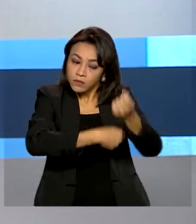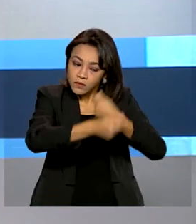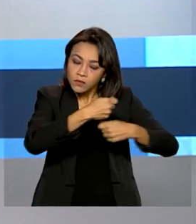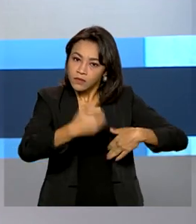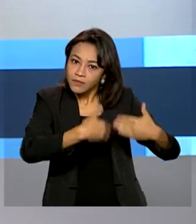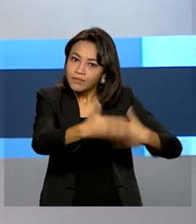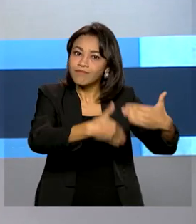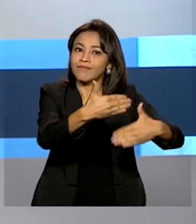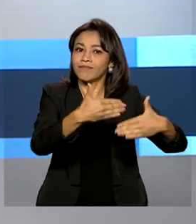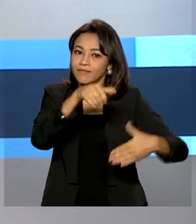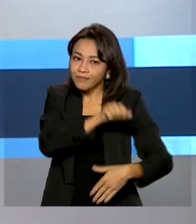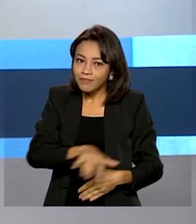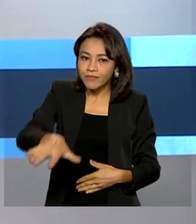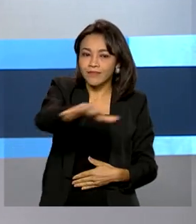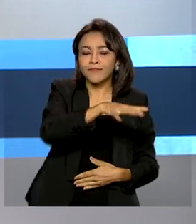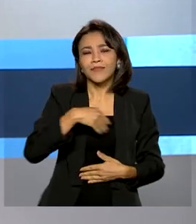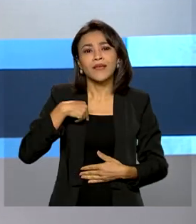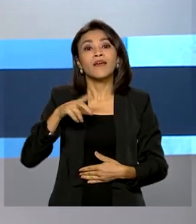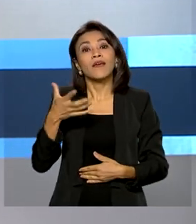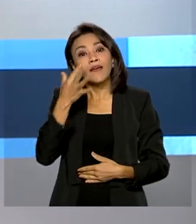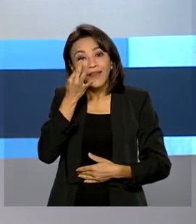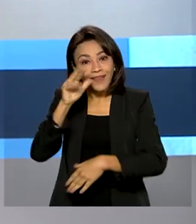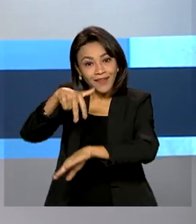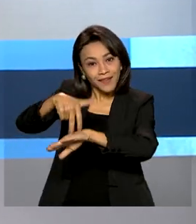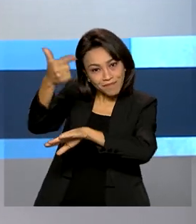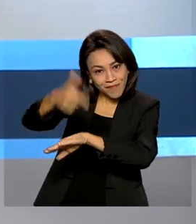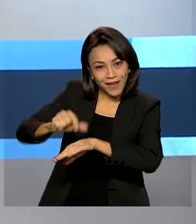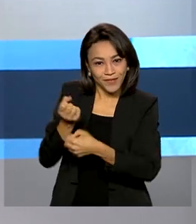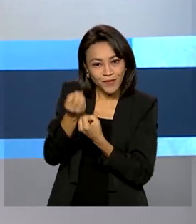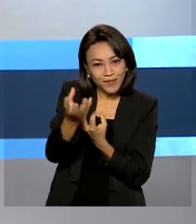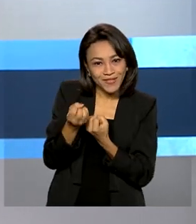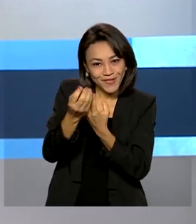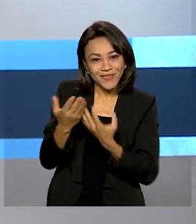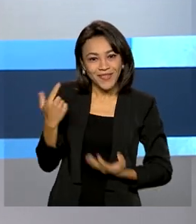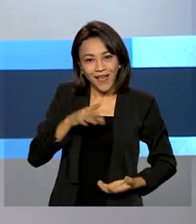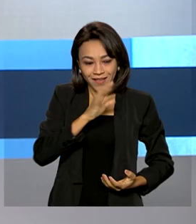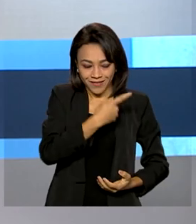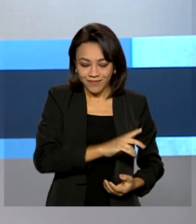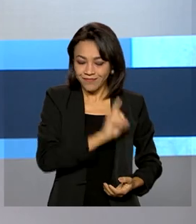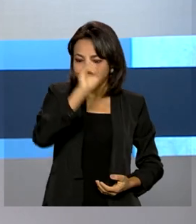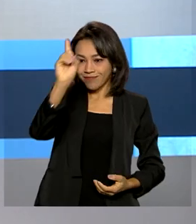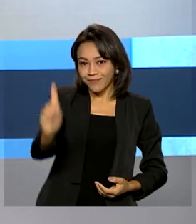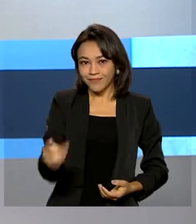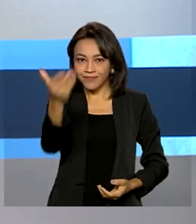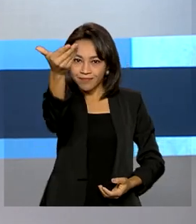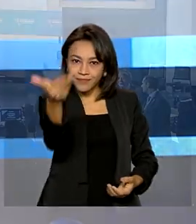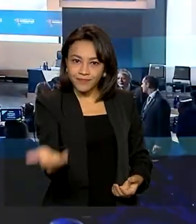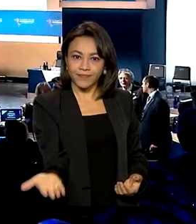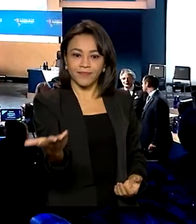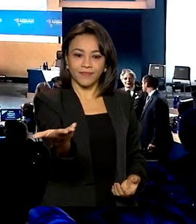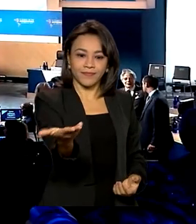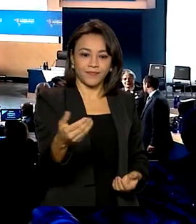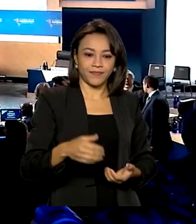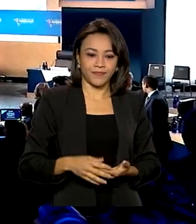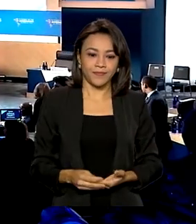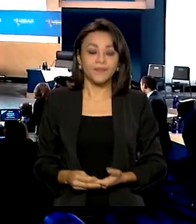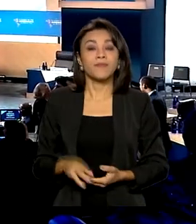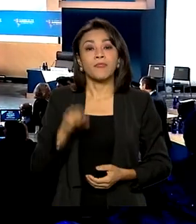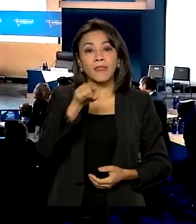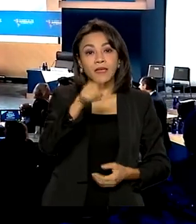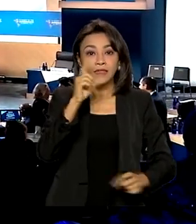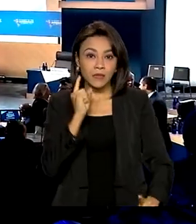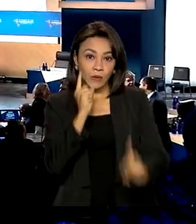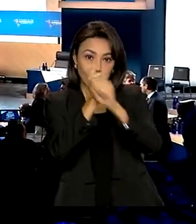E quem está lá e traz mais informações para a gente é o enviado especial da TV Brasil, Pablo Mundin. Na Cúpula das